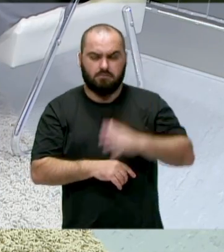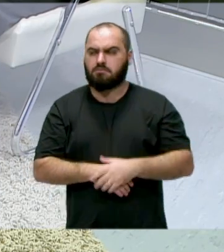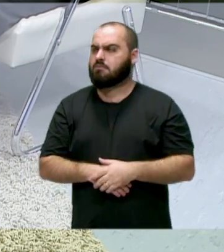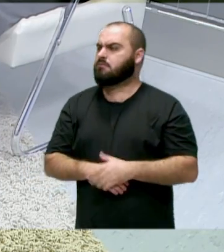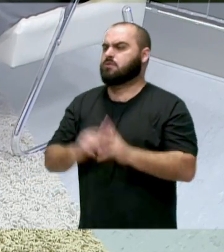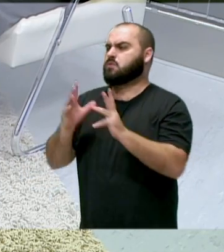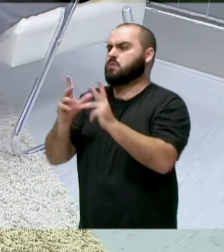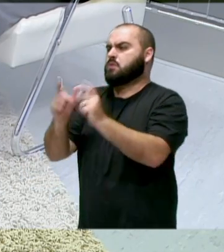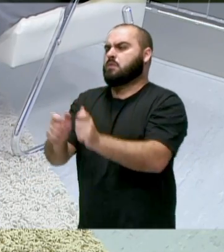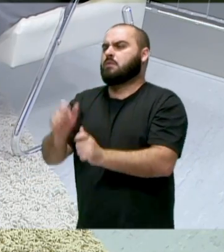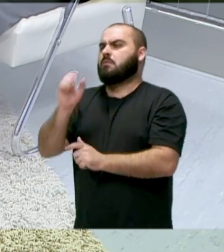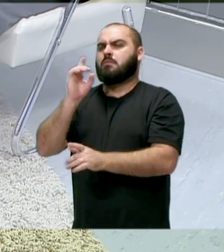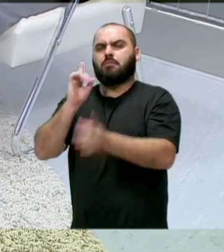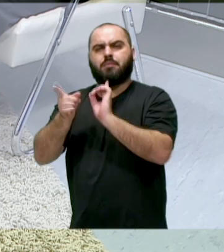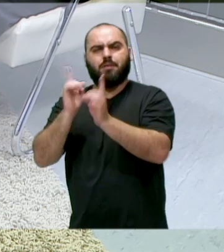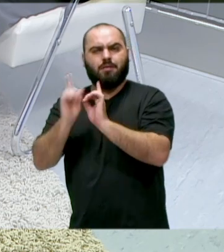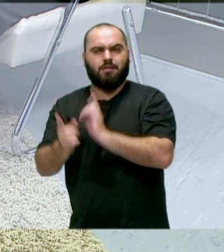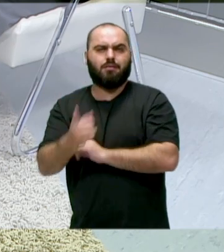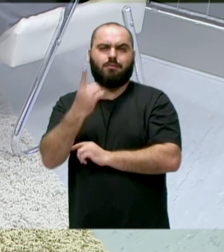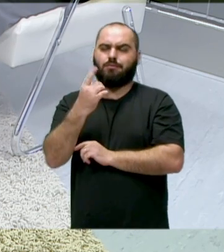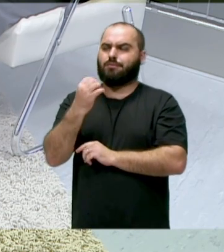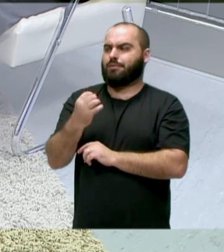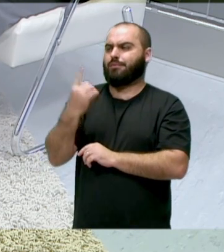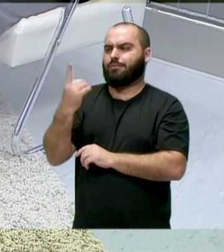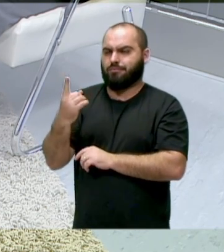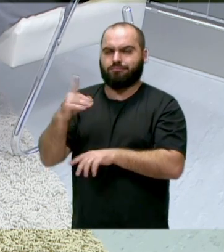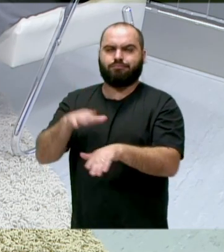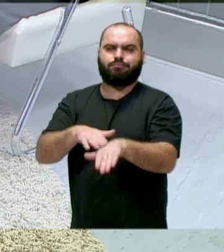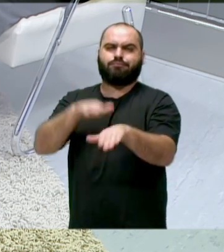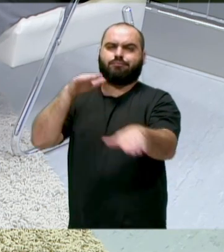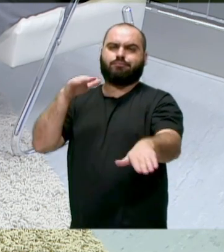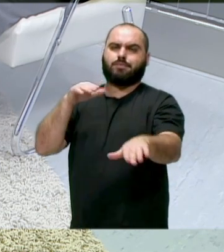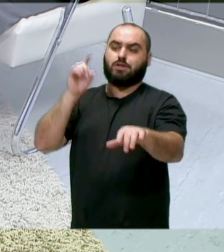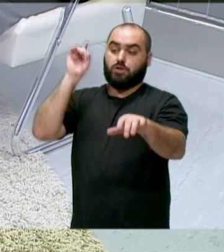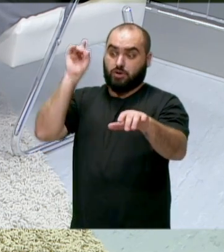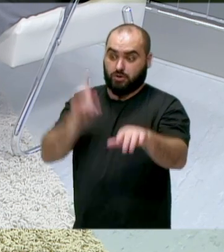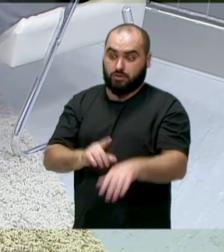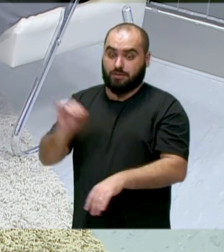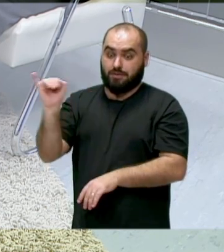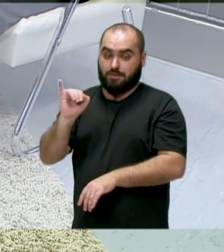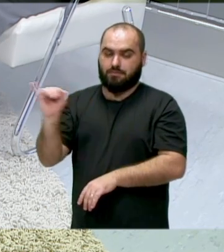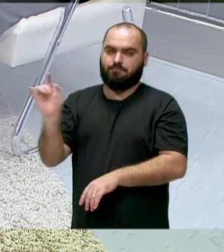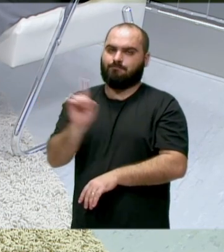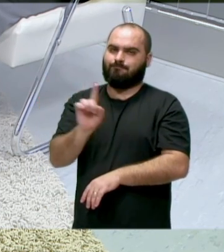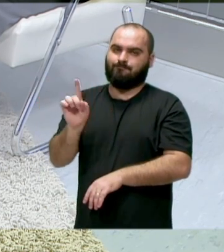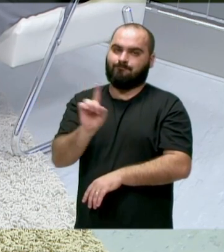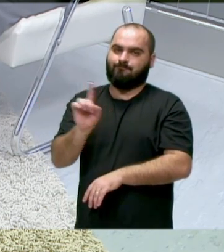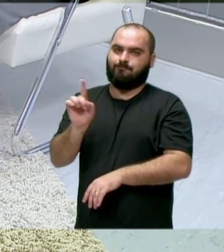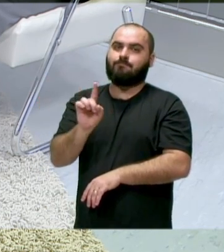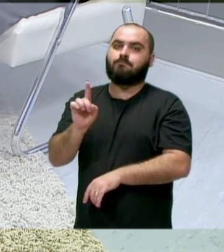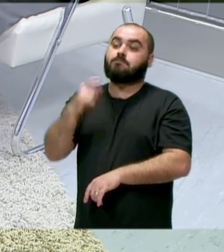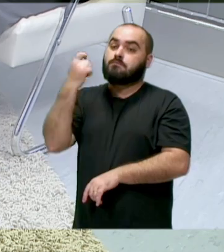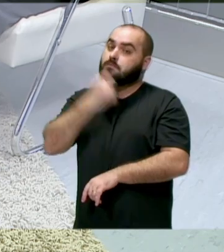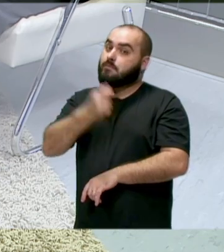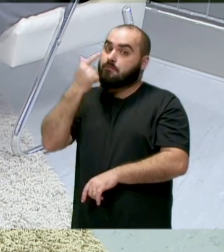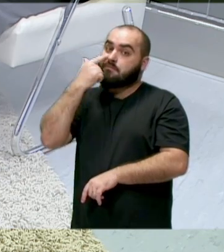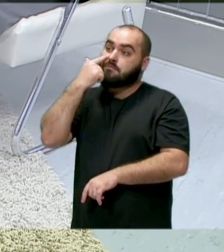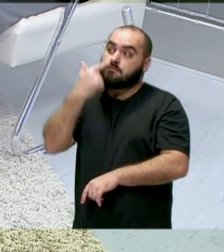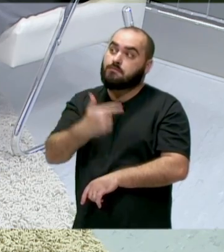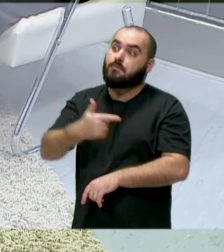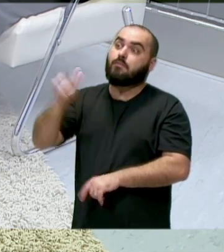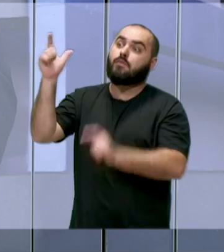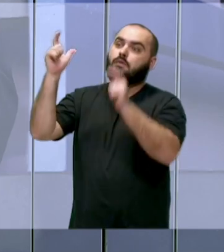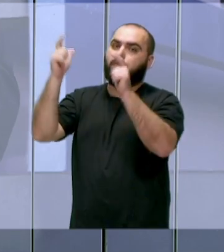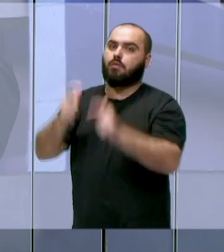trevos, a própria BR também, que não compete ao município, mas o trânsito em si não é só em Itajaí. A tem que dar ênfase a isso também, porque está